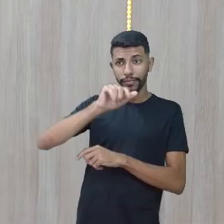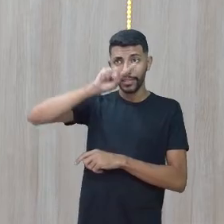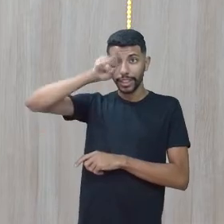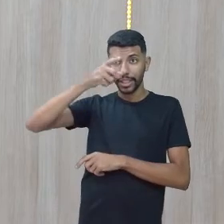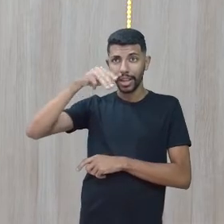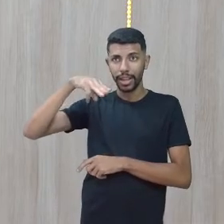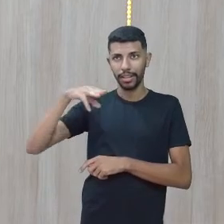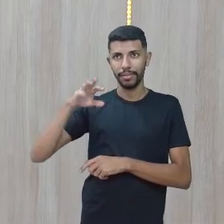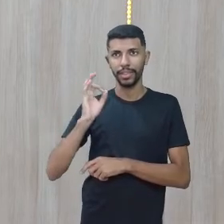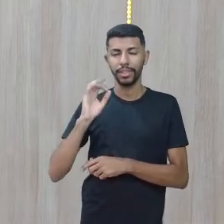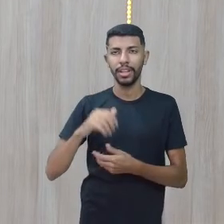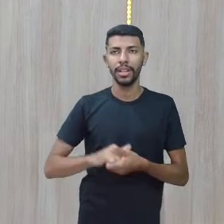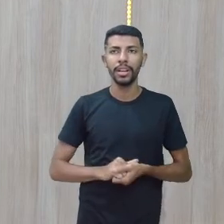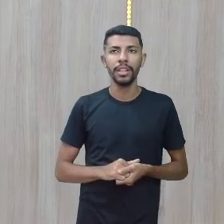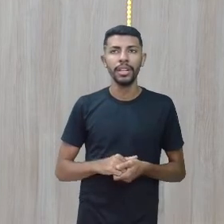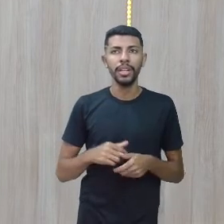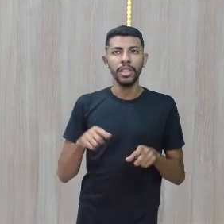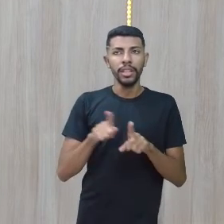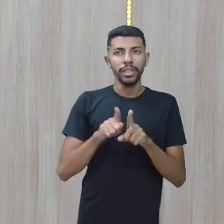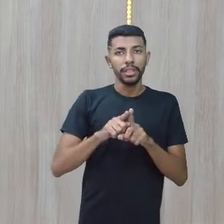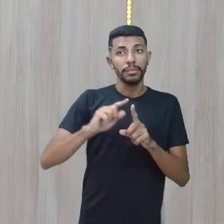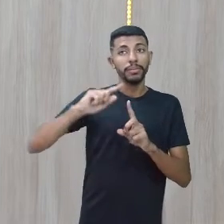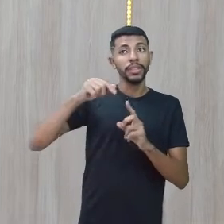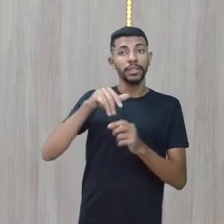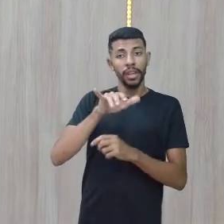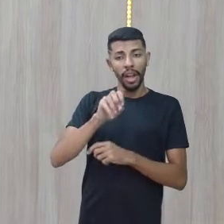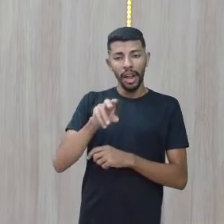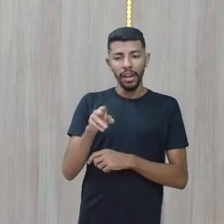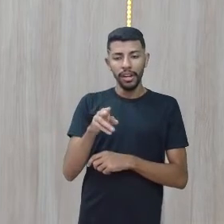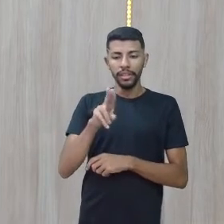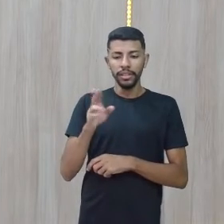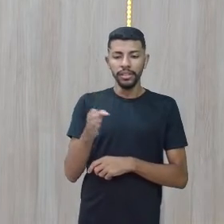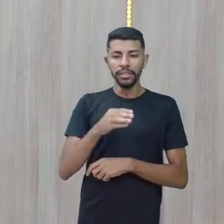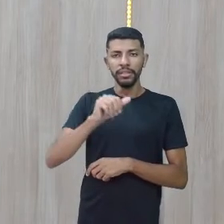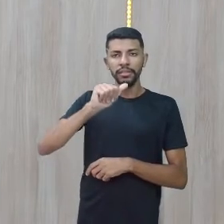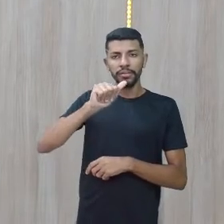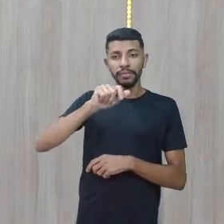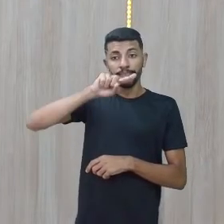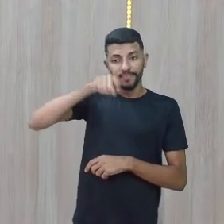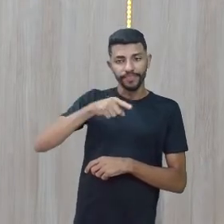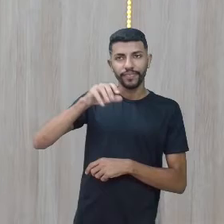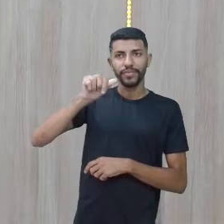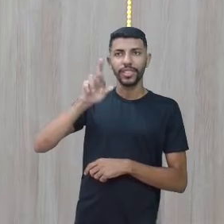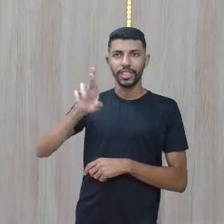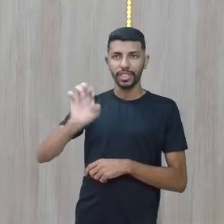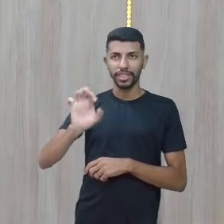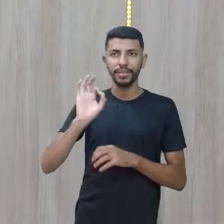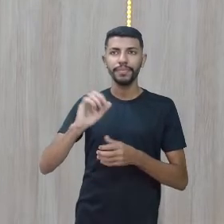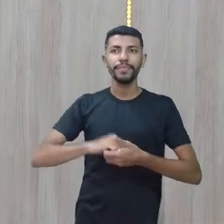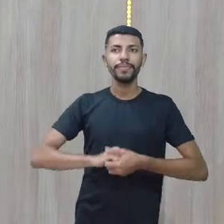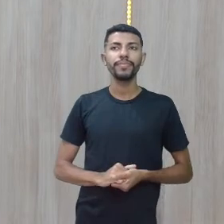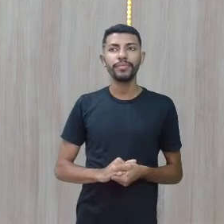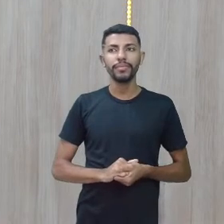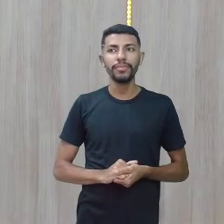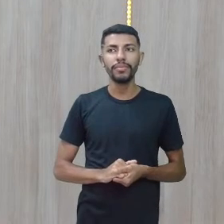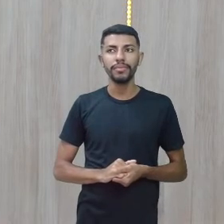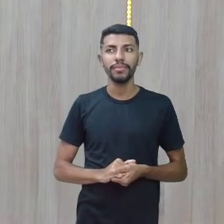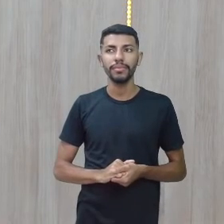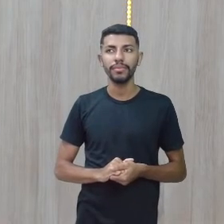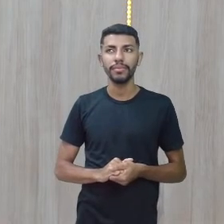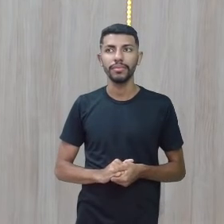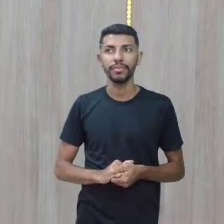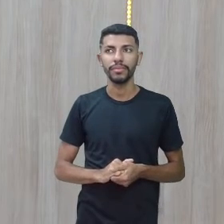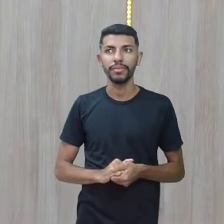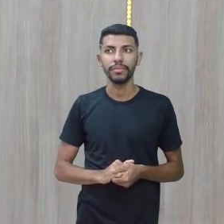are. Aqui, You are not. Fica contraído também. Ó. E aí, eu ainda tenho you